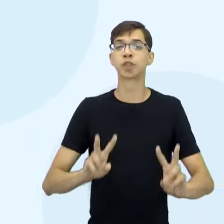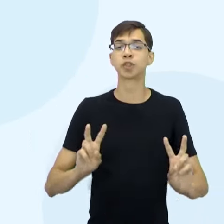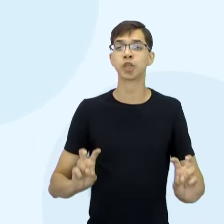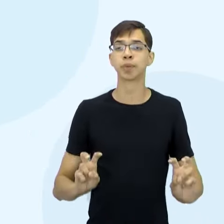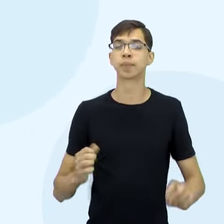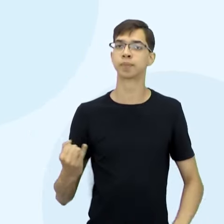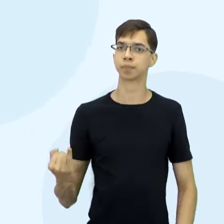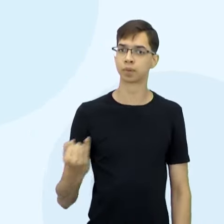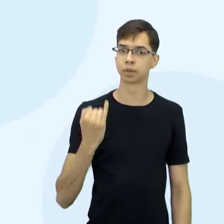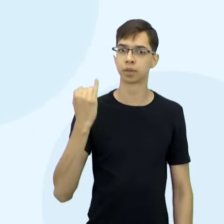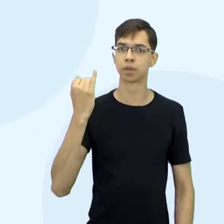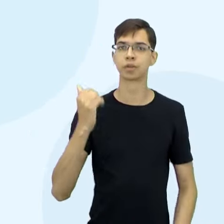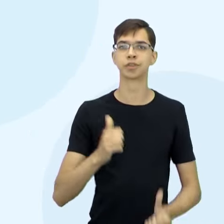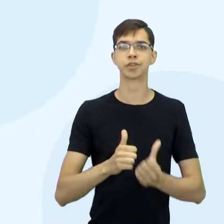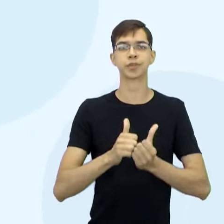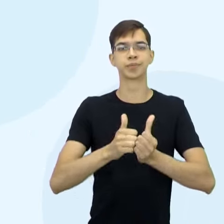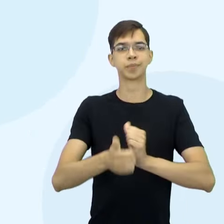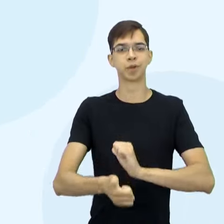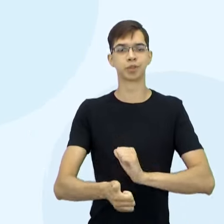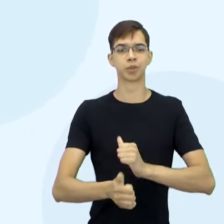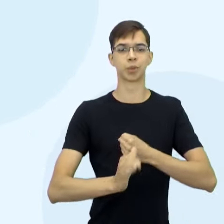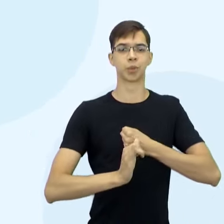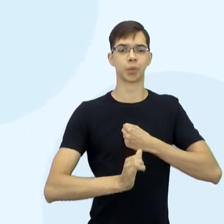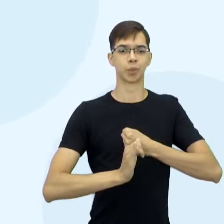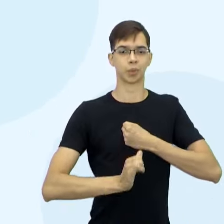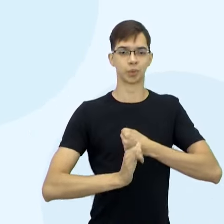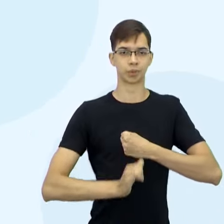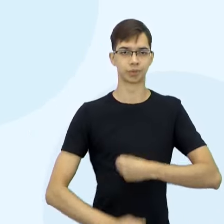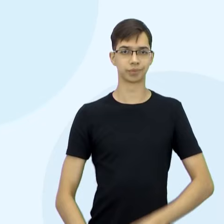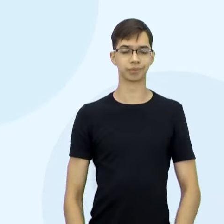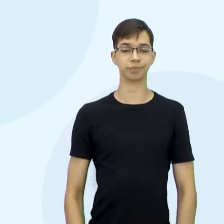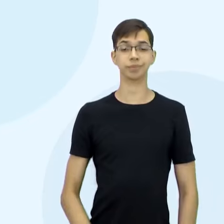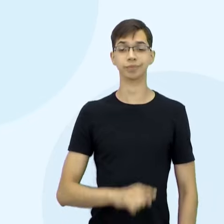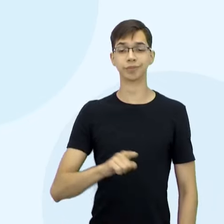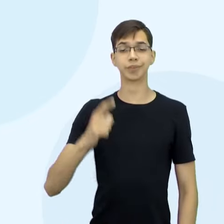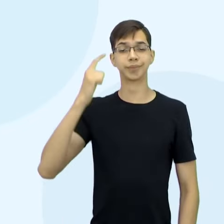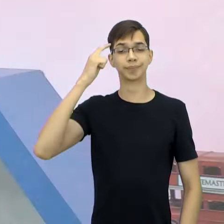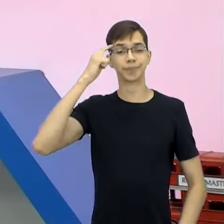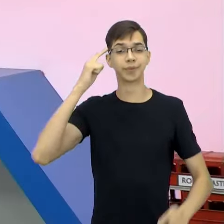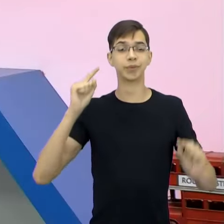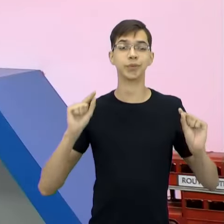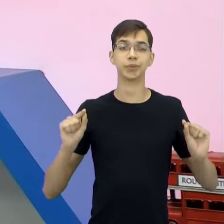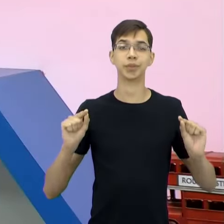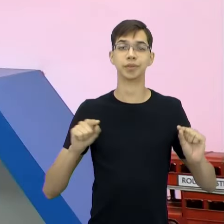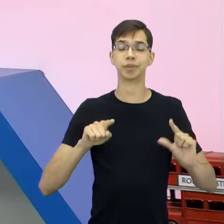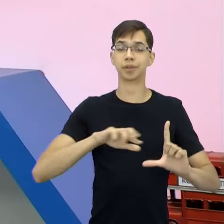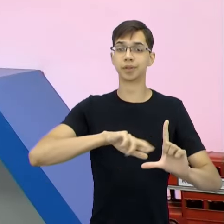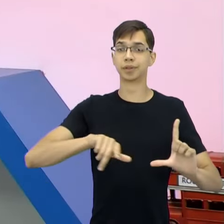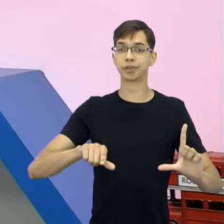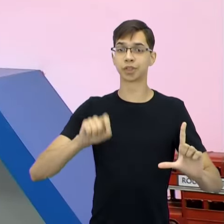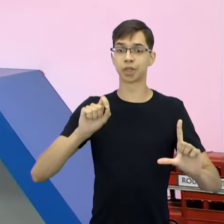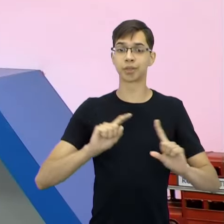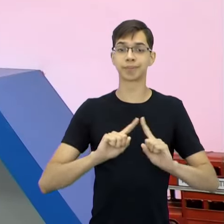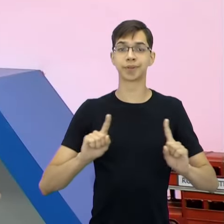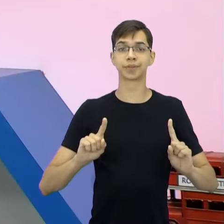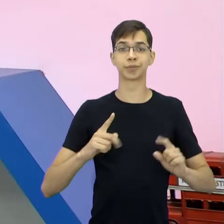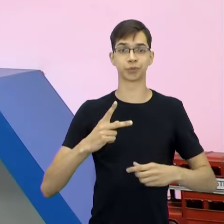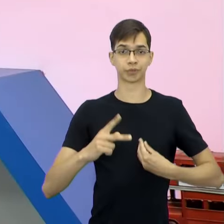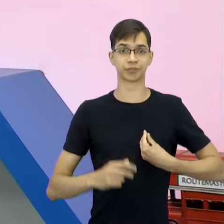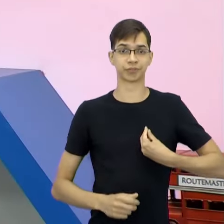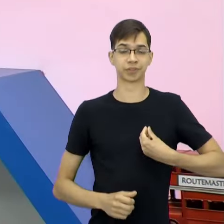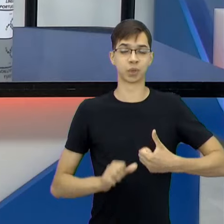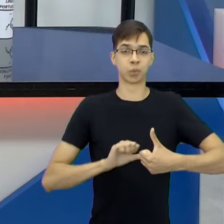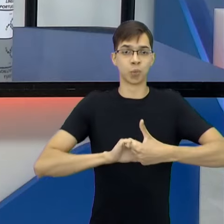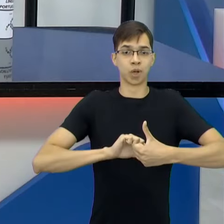nesse olhar dos cronistas, e pensar, se você escolheu Se Liga na Mídia, e ele tinha alguma coisa a ver com sua qualidade de vida, será que